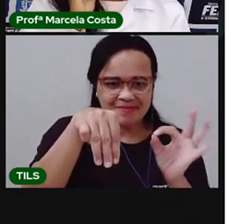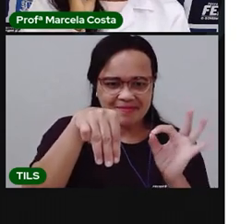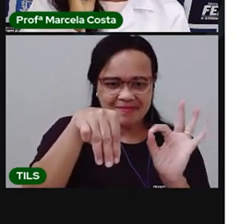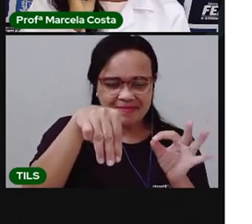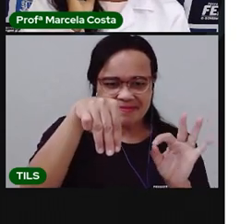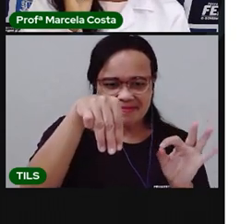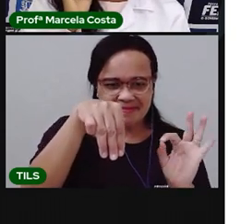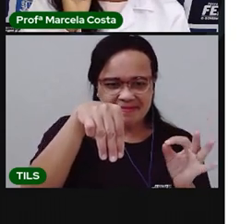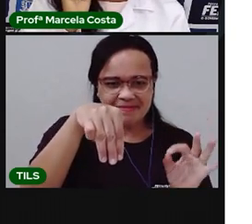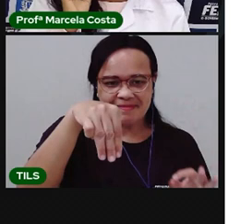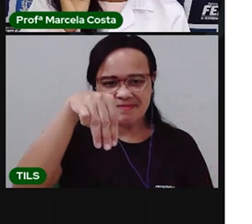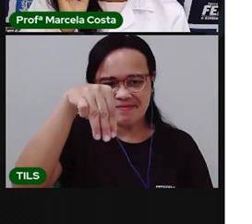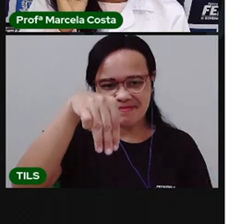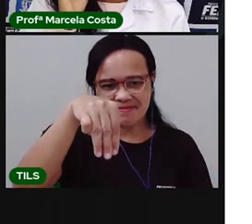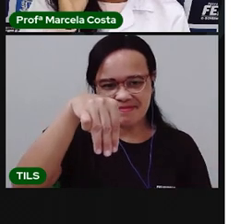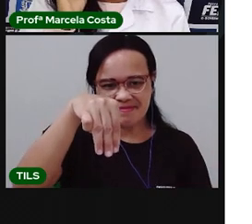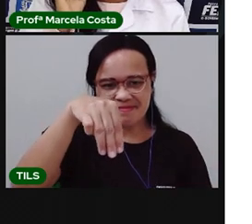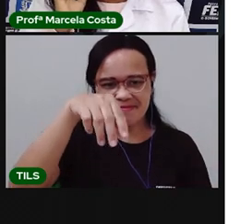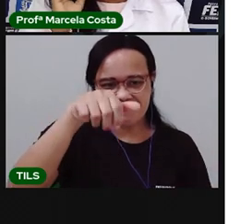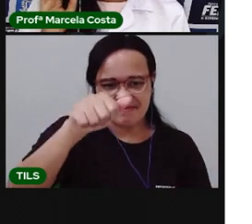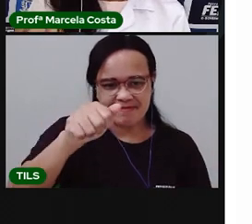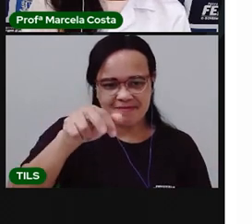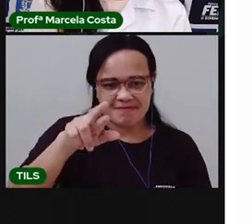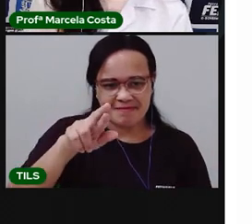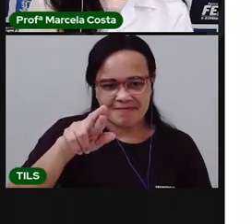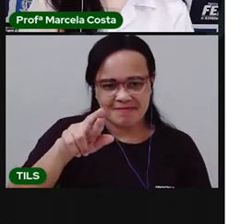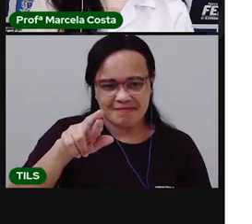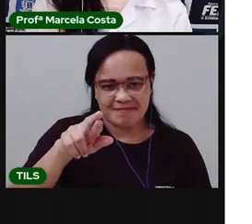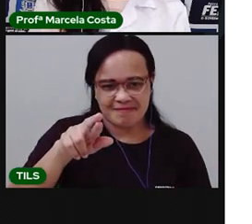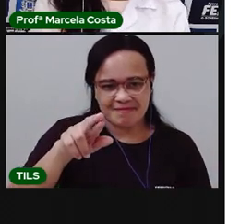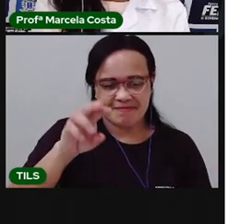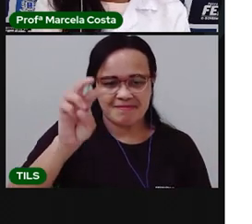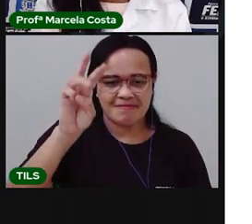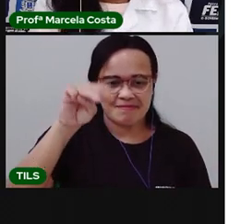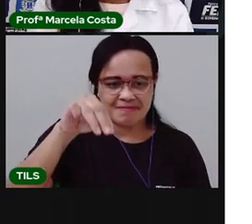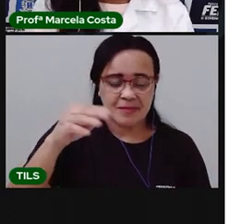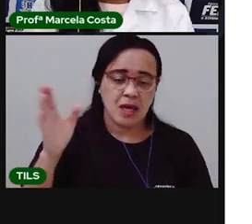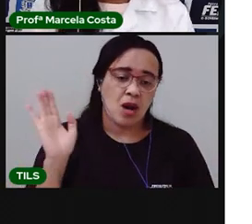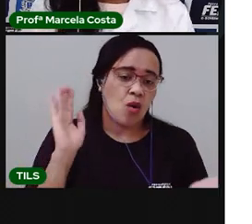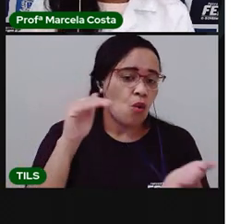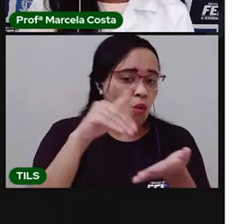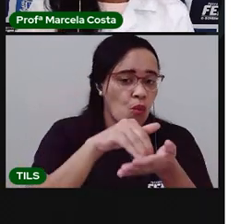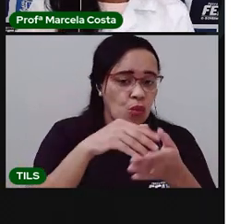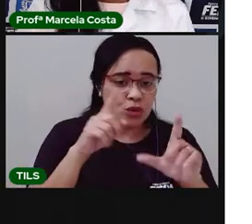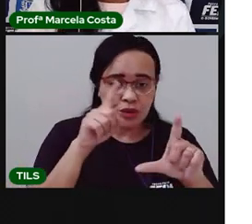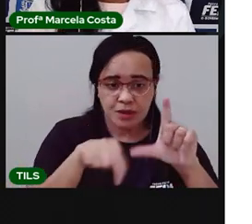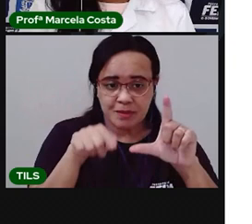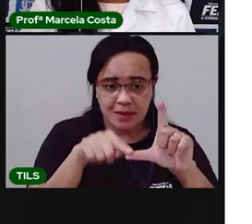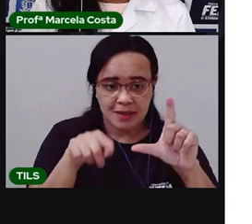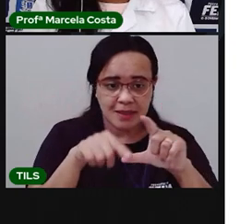né? Mar. Mê. Som do Mê. E termina com que letra?